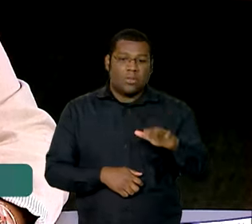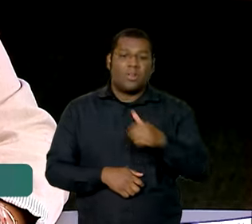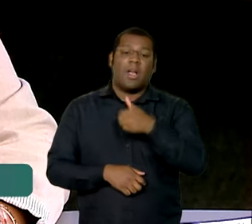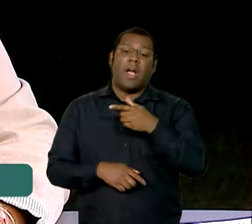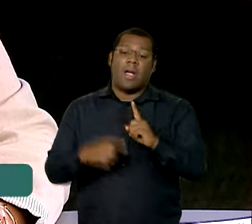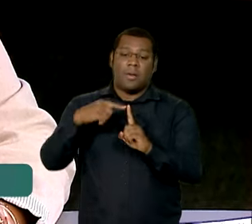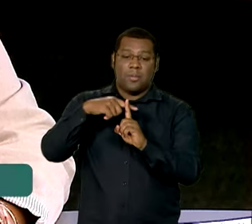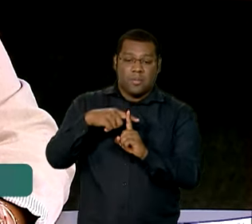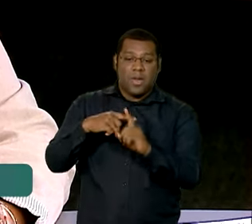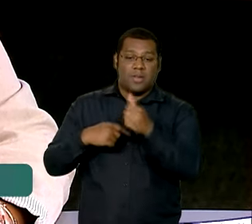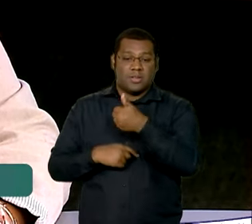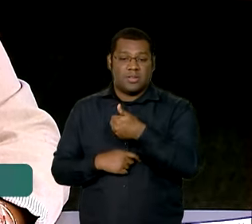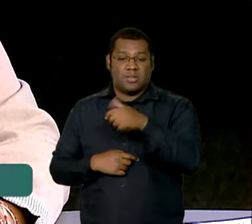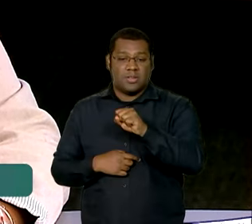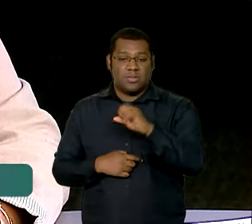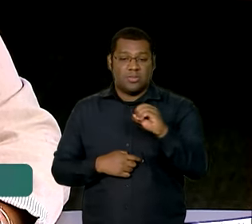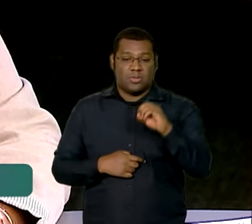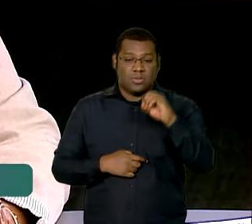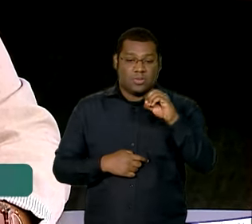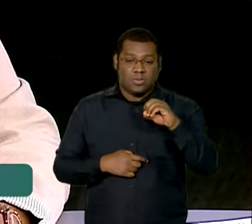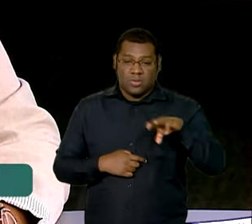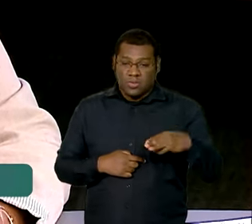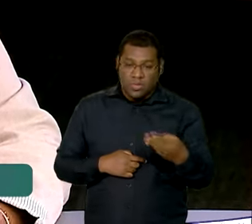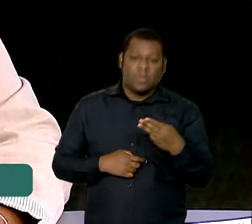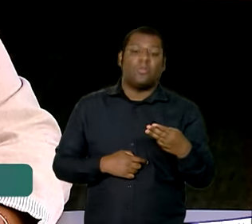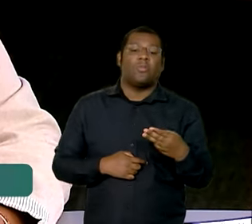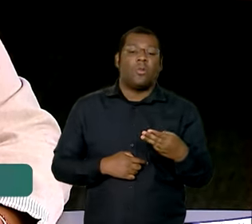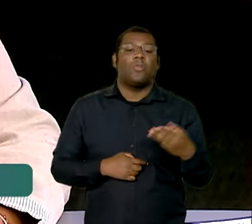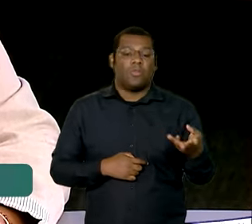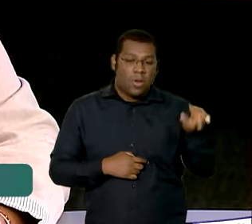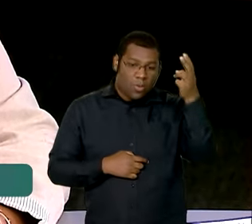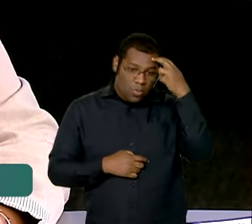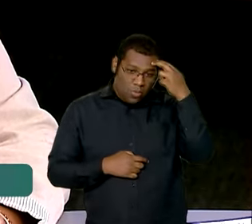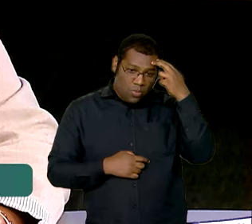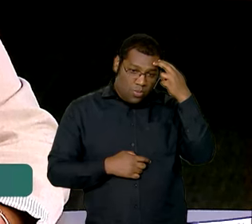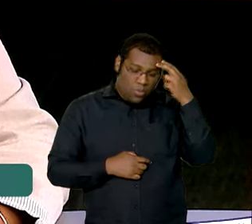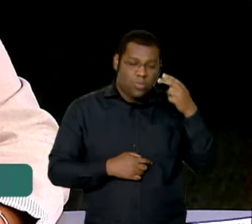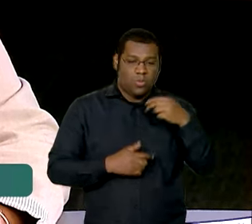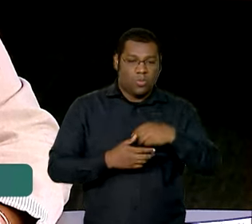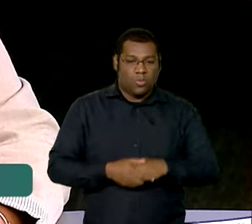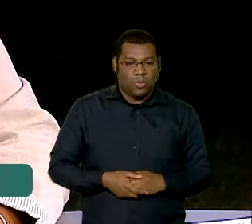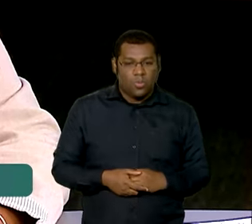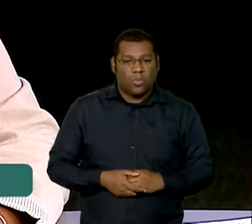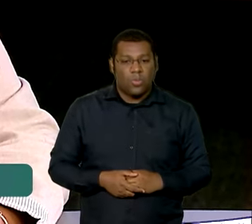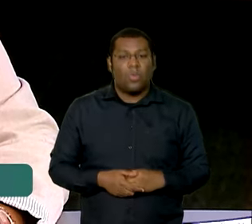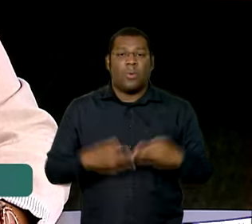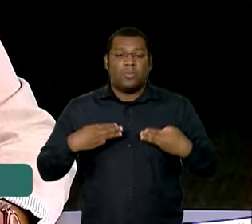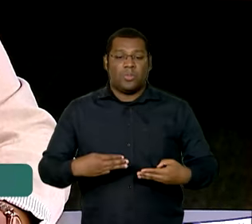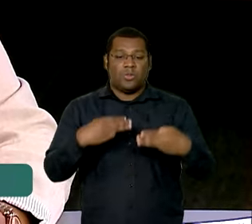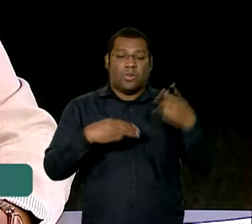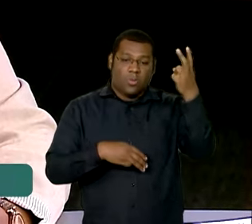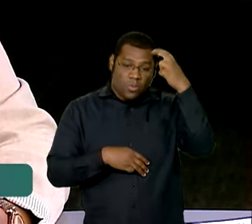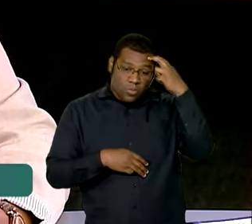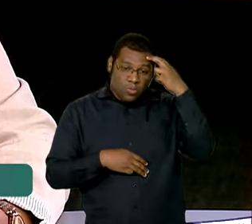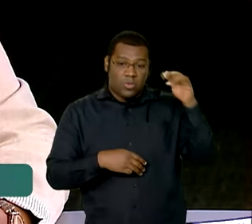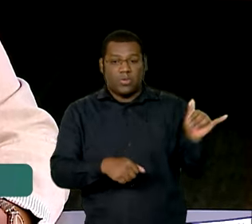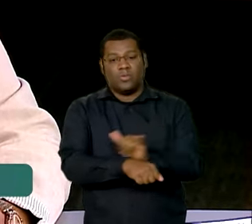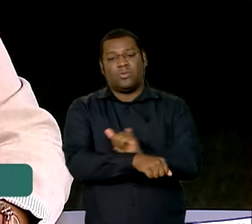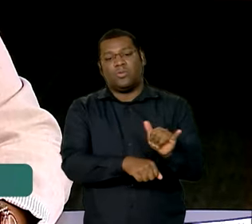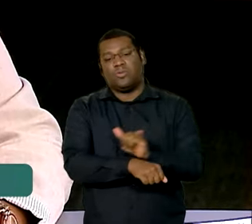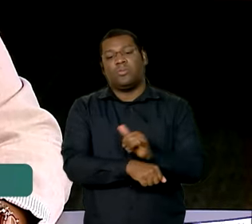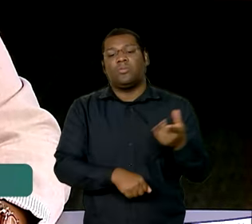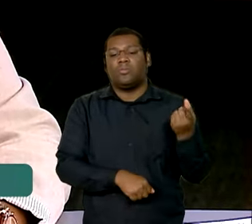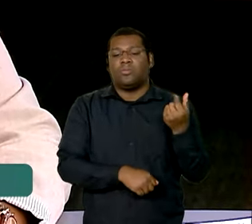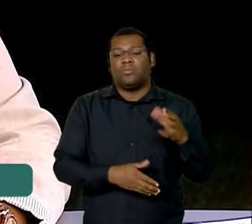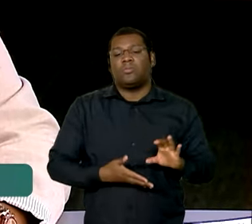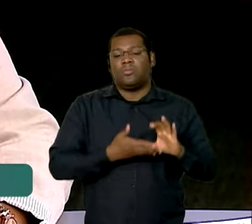milhões para a produção nacional. Essas são as ações que o Ministério da Cultura tem feito e sempre o que nós estamos executando já são